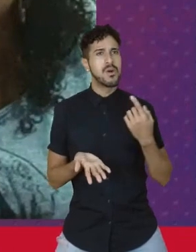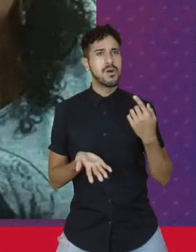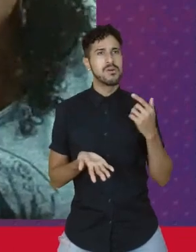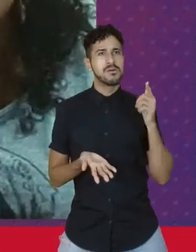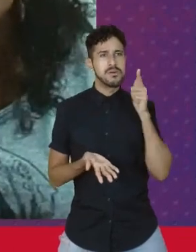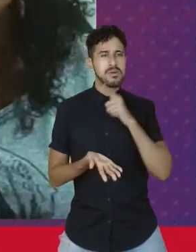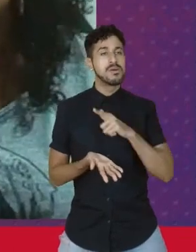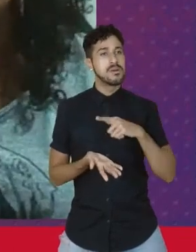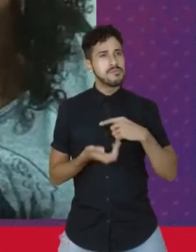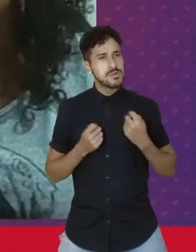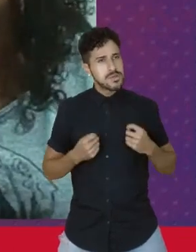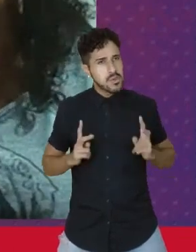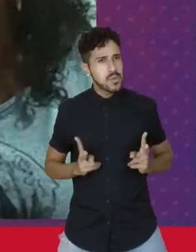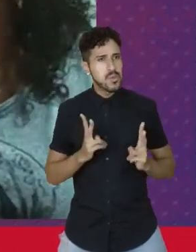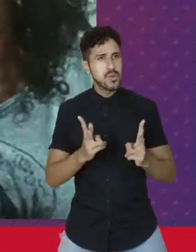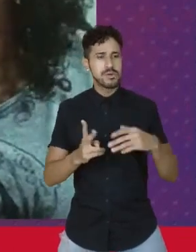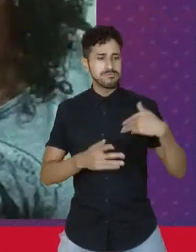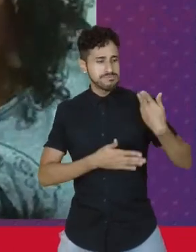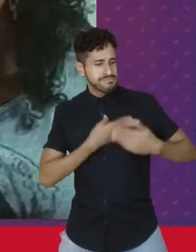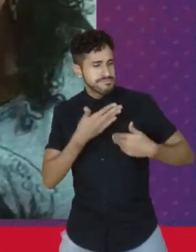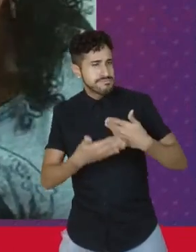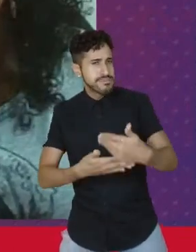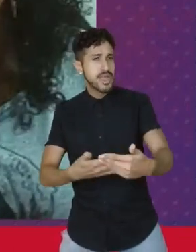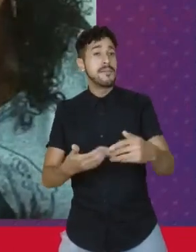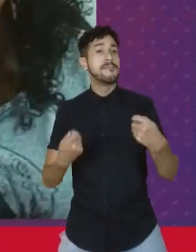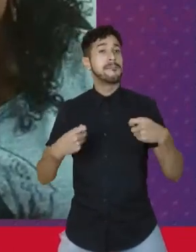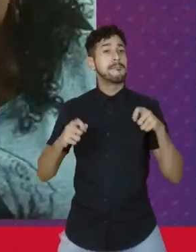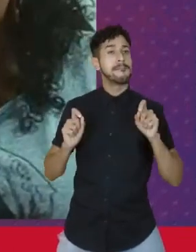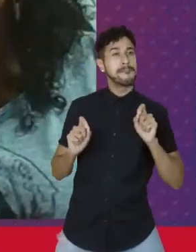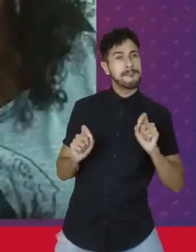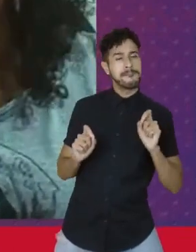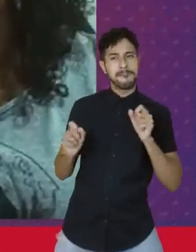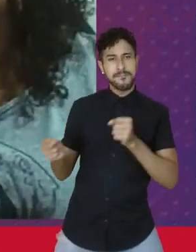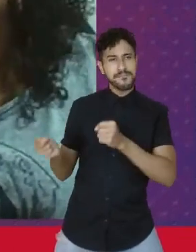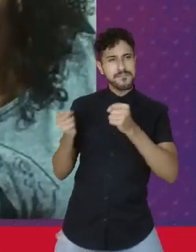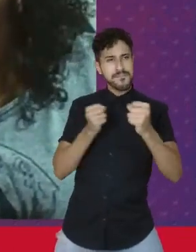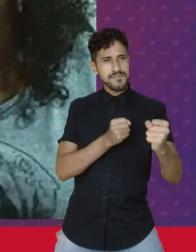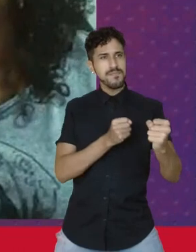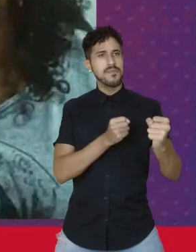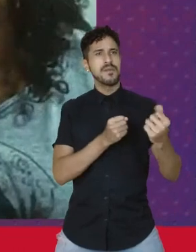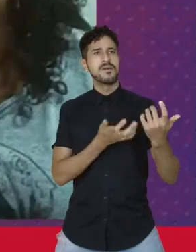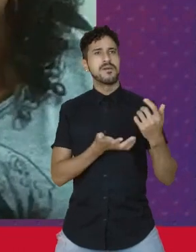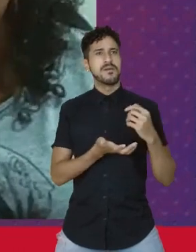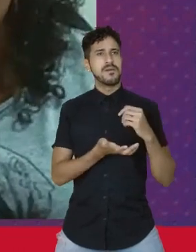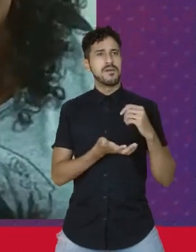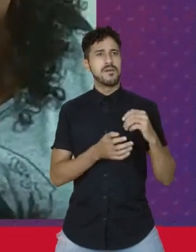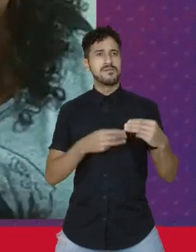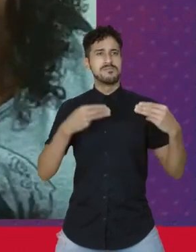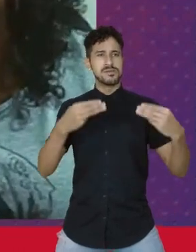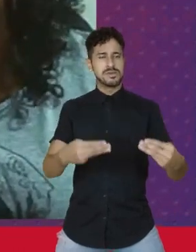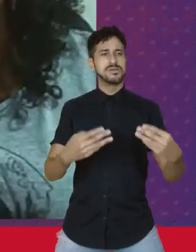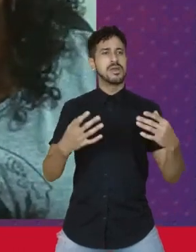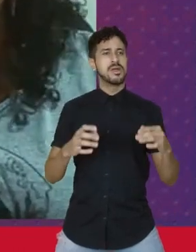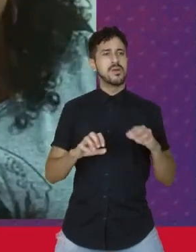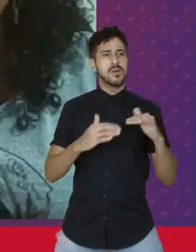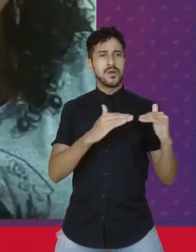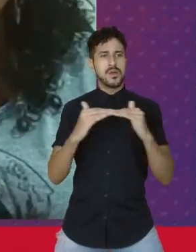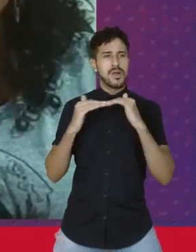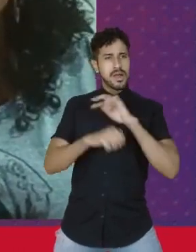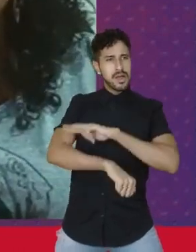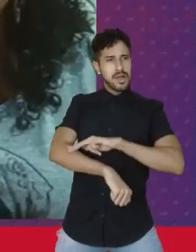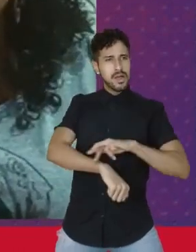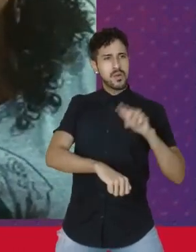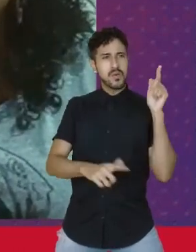a gente precisa continuar nesse caminho, precisa empoderar o Ministério da Igualdade Racial para que a gente